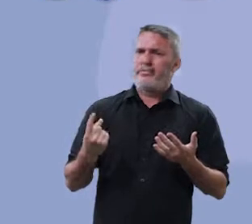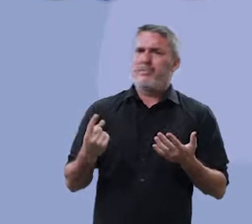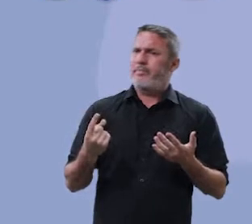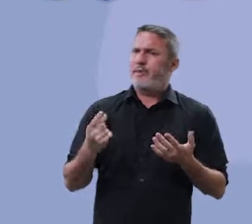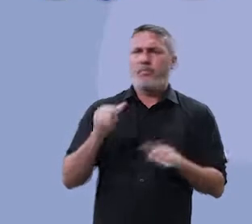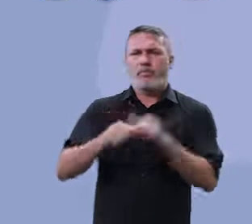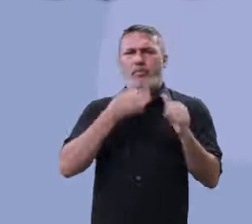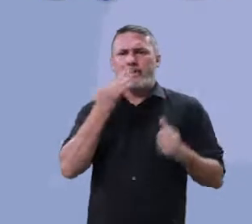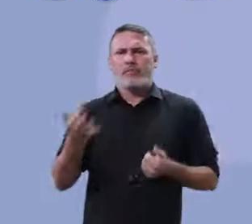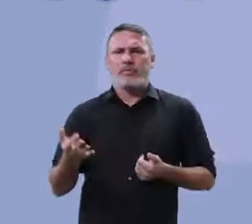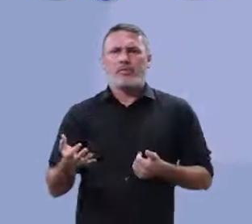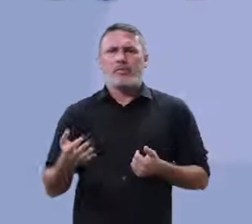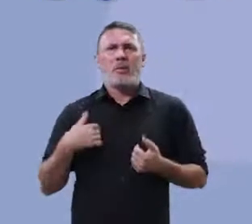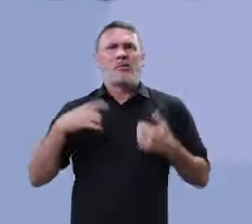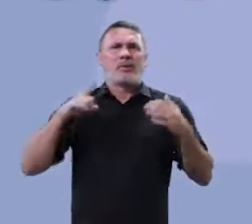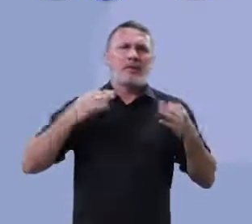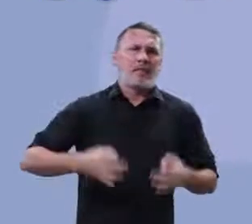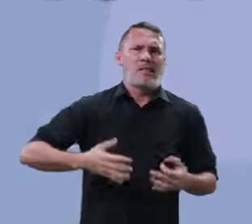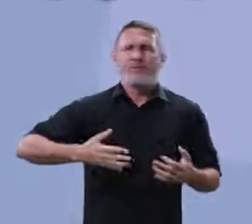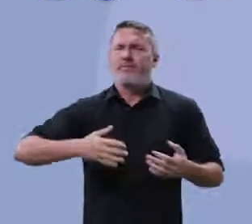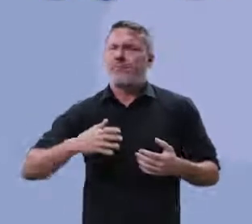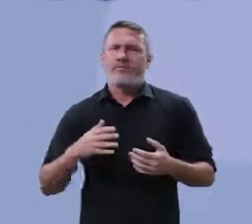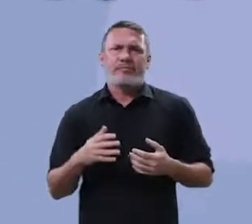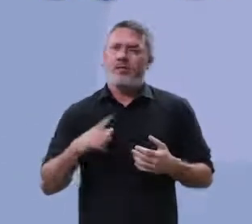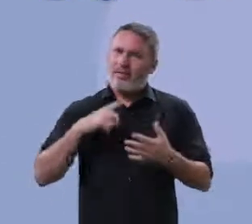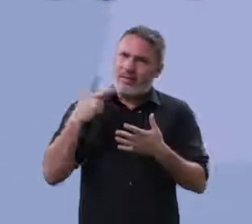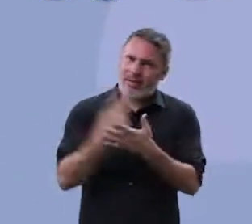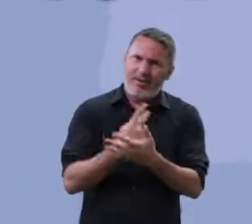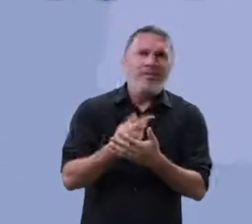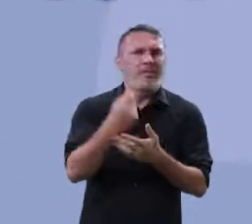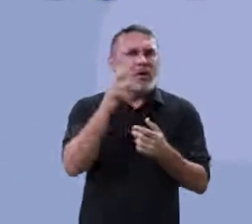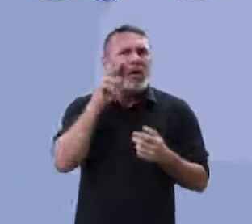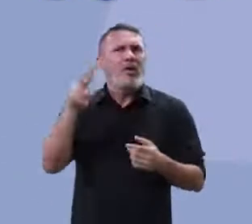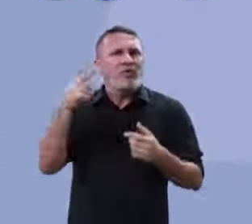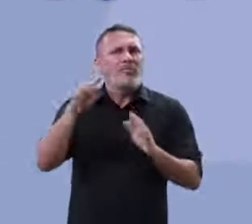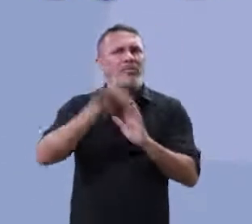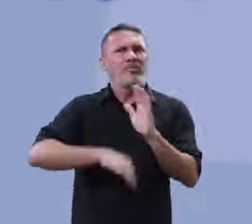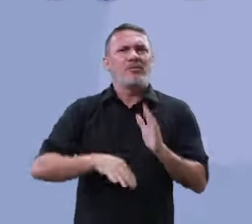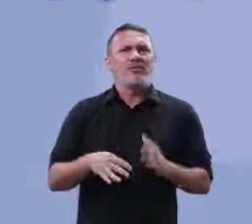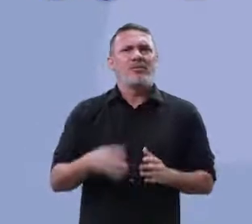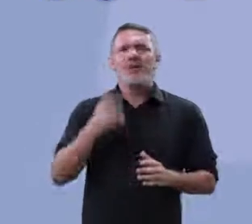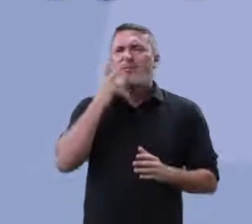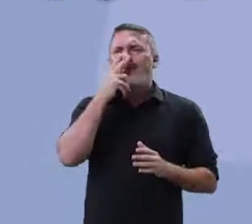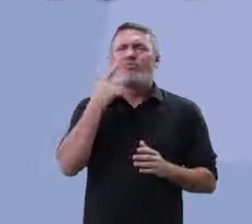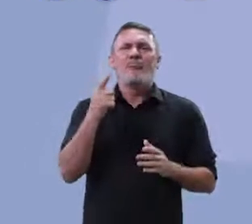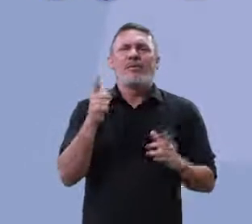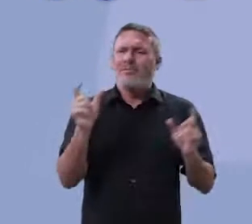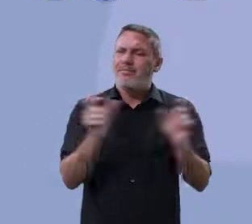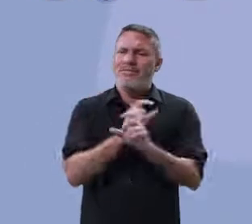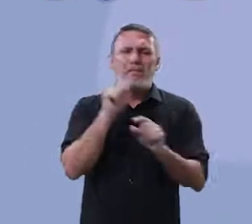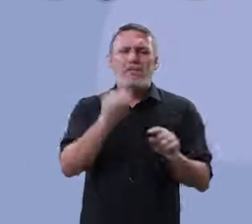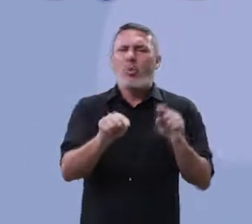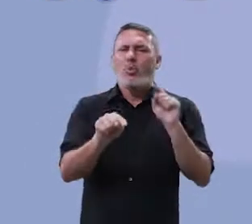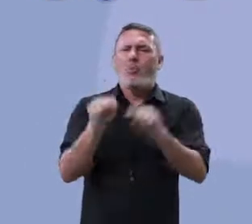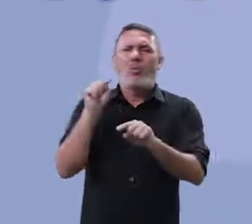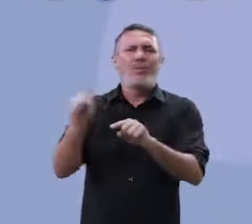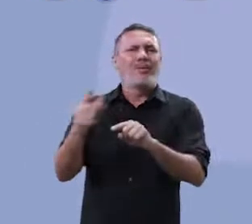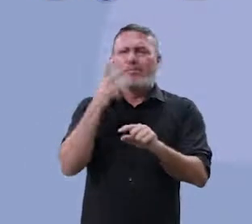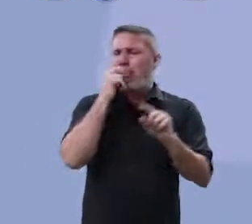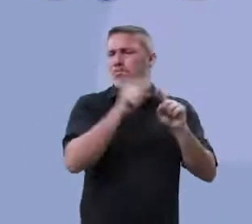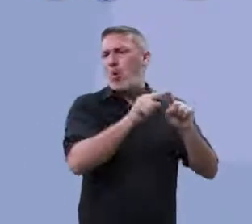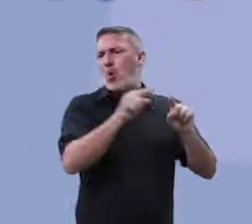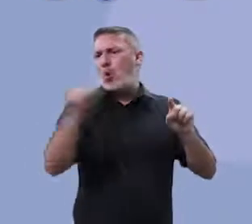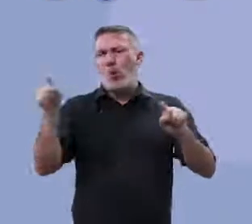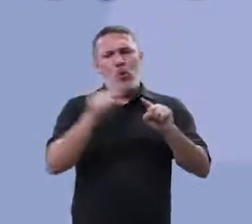olha, realmente, agora mudou a opinião, né? Tenho certeza. Não, professor, tem um erro ali. Ele usou tudo em um período, não tem pontuação, não tem